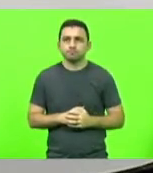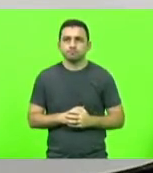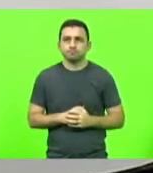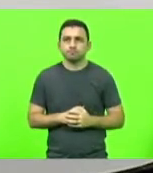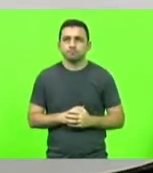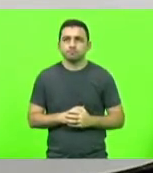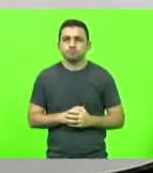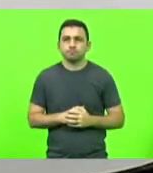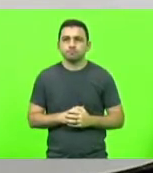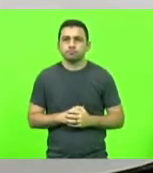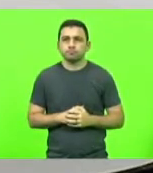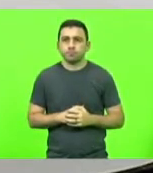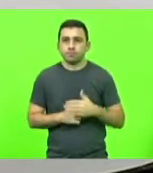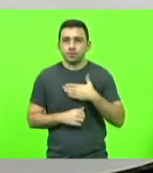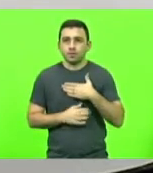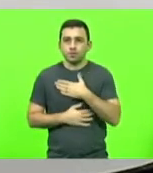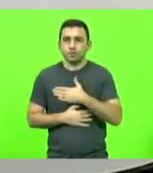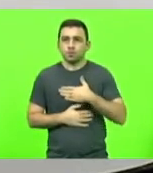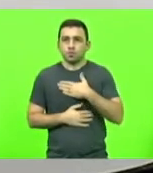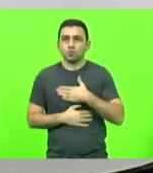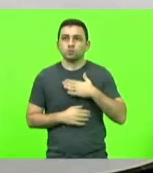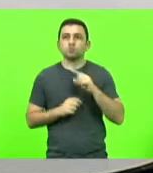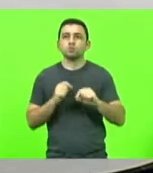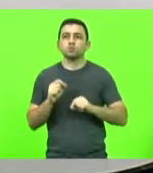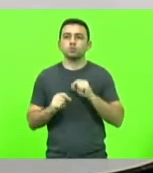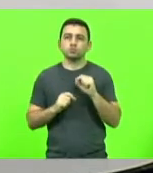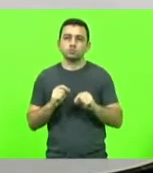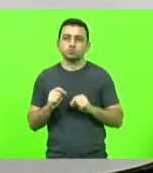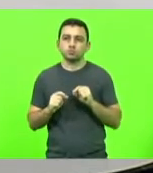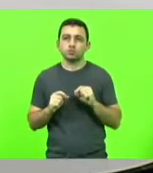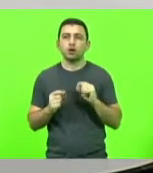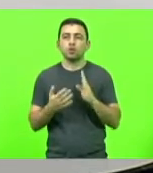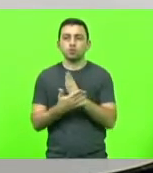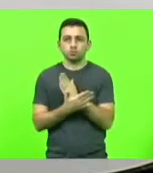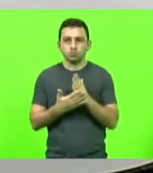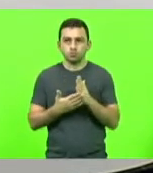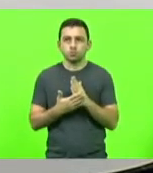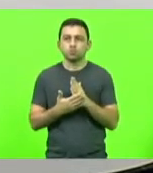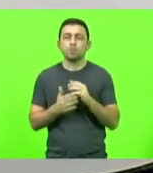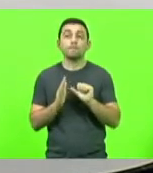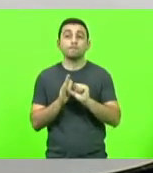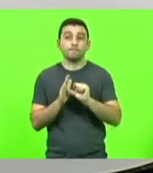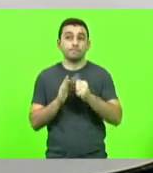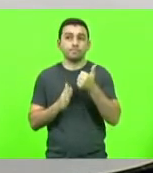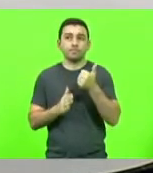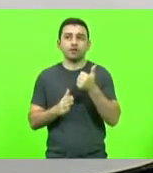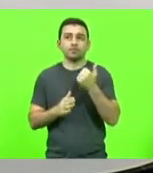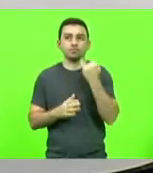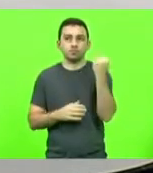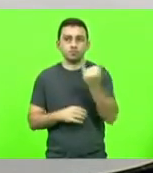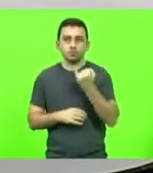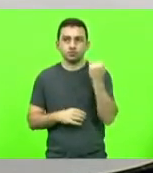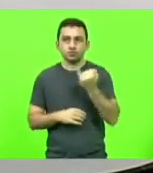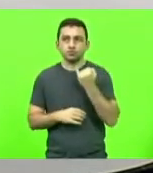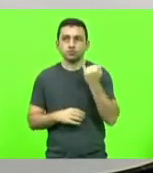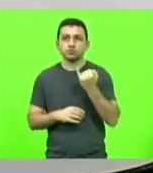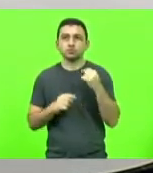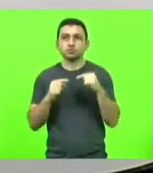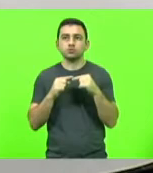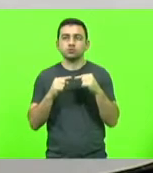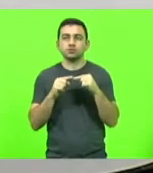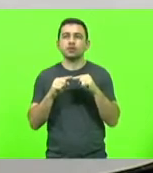O que me traz aqui, senhor presidente, são alguns assuntos pontuais. O primeiro deles, e muito relevante, trata do tema